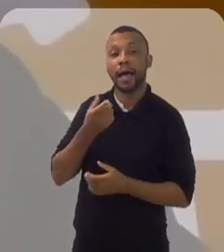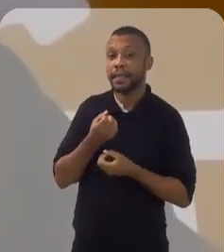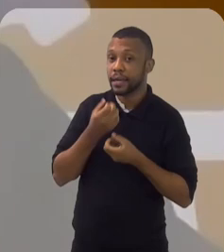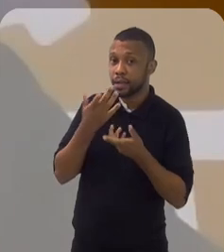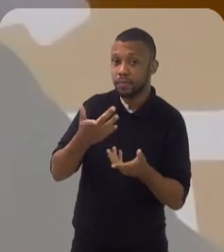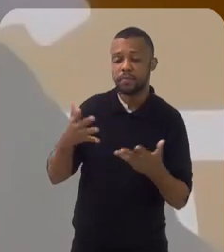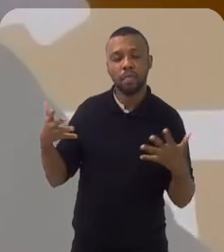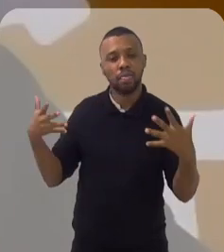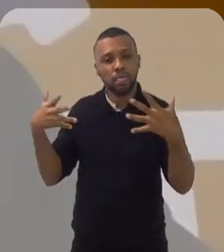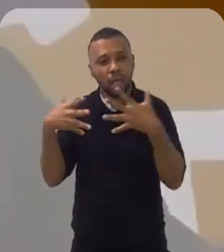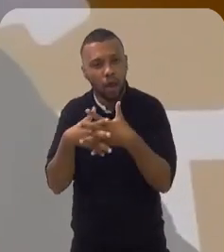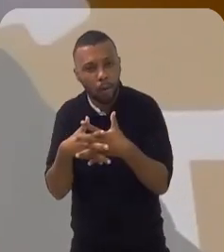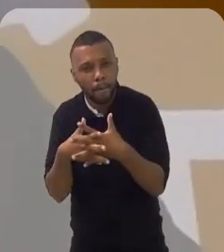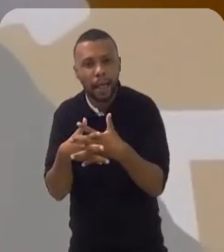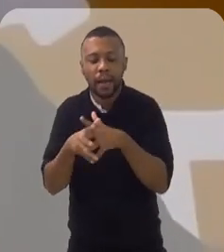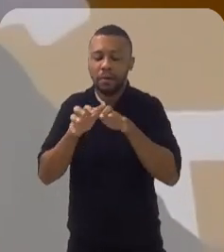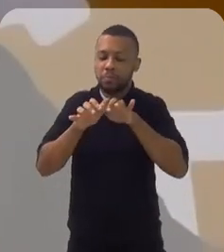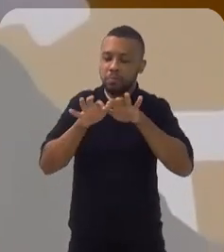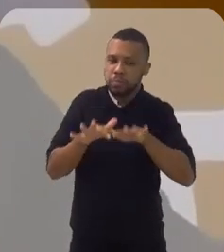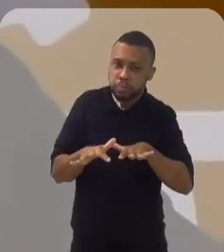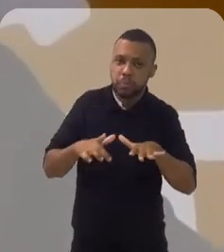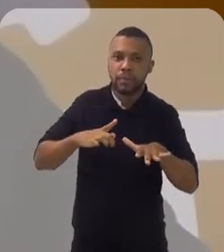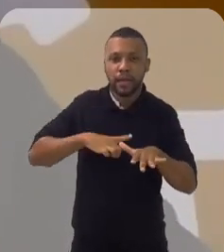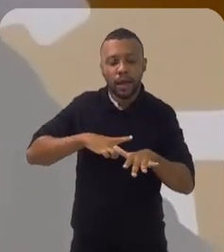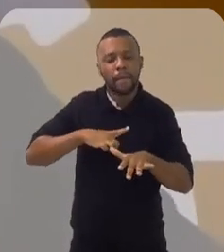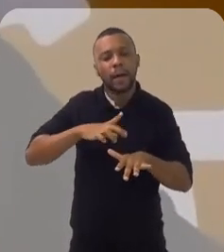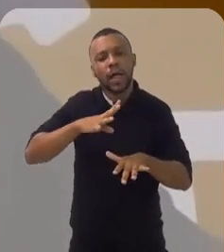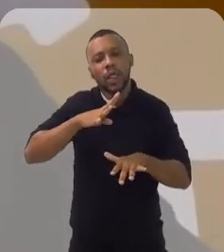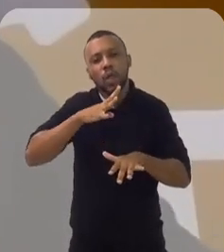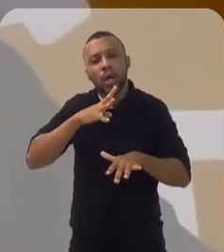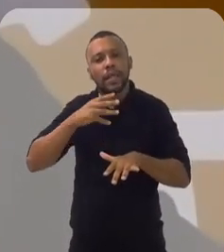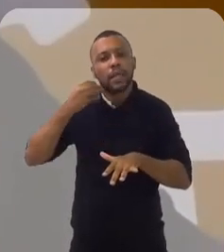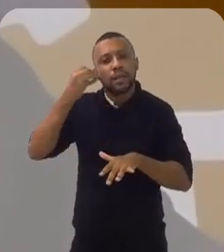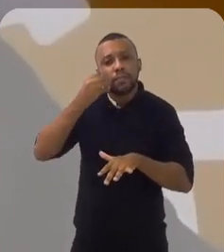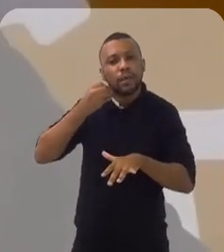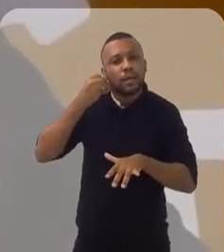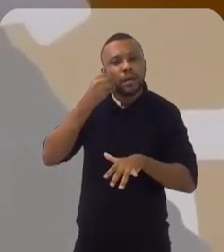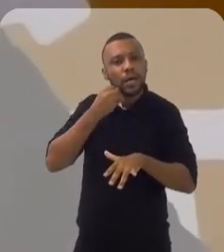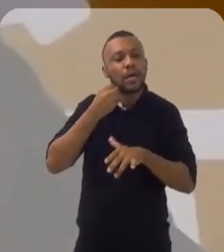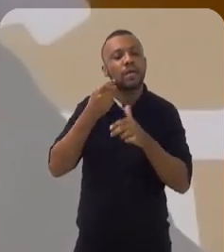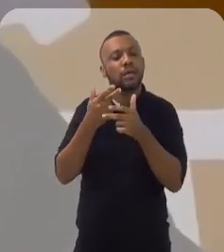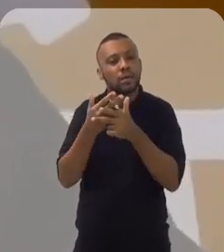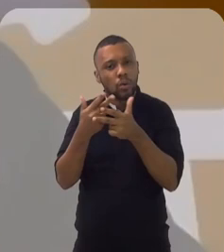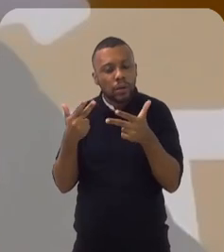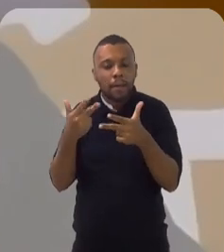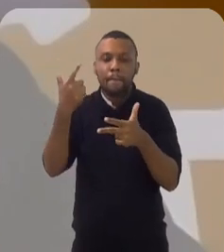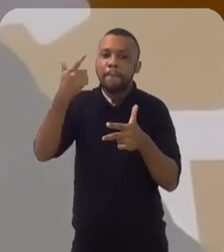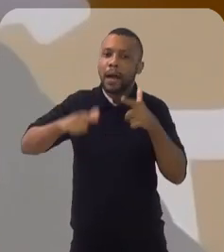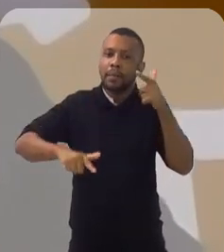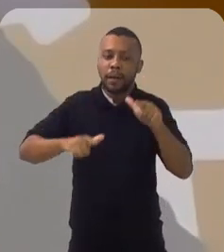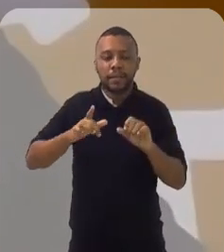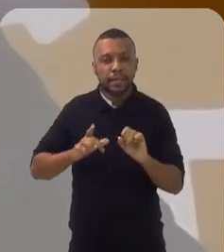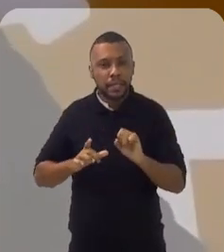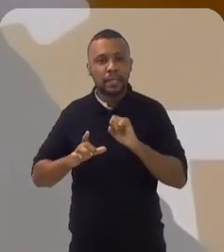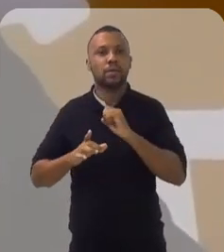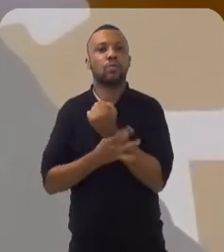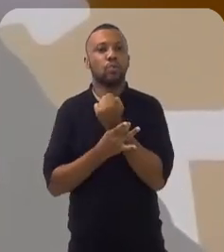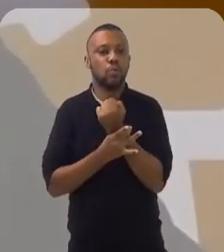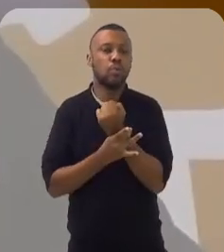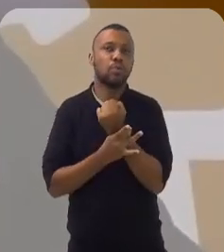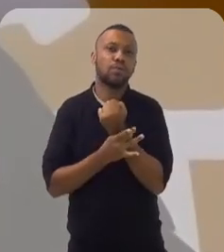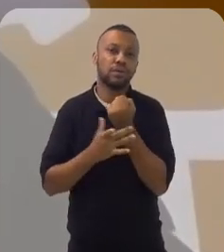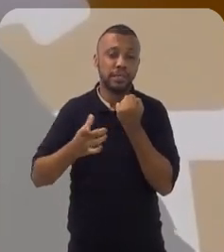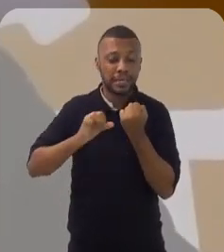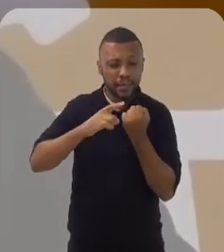declaração for um pouco mais complexa, que demande mais conhecimento para que você seja seguro de